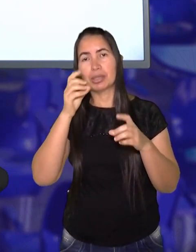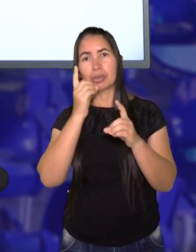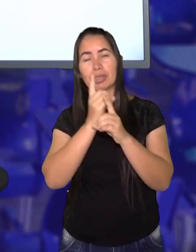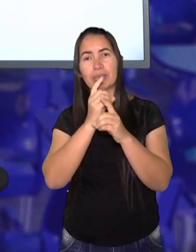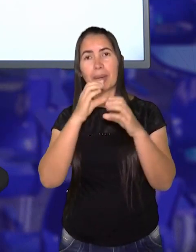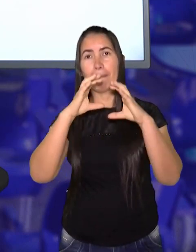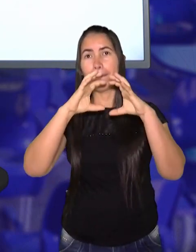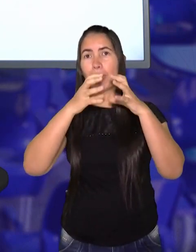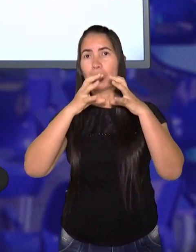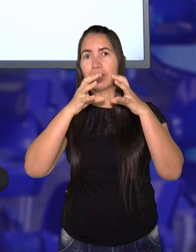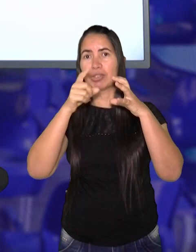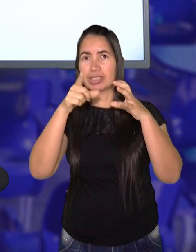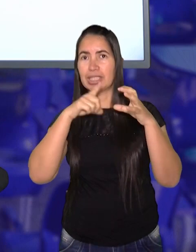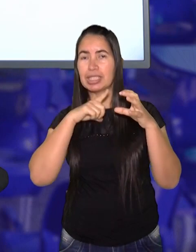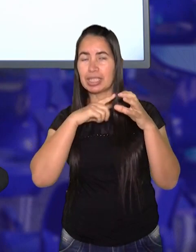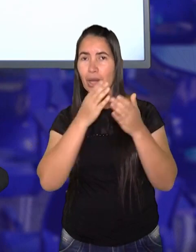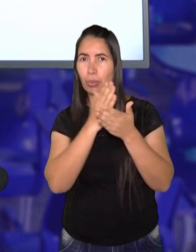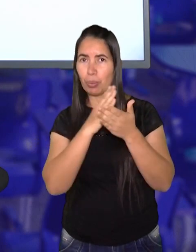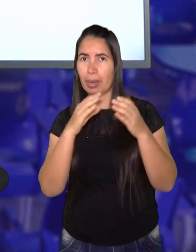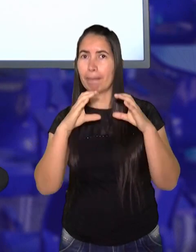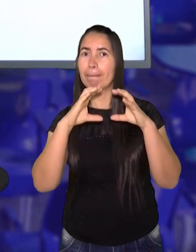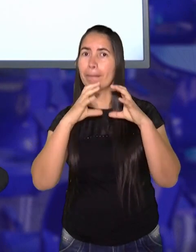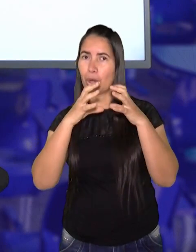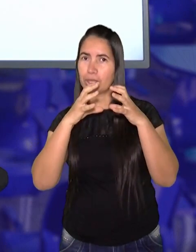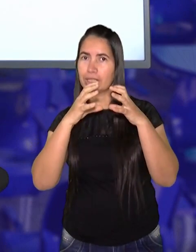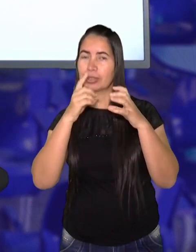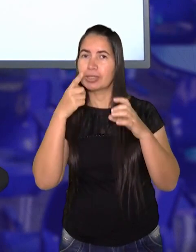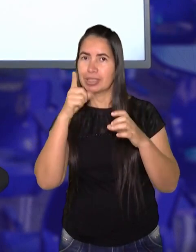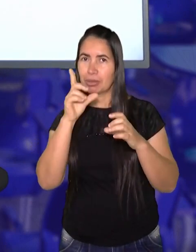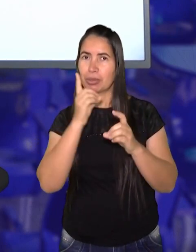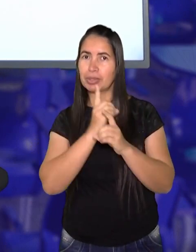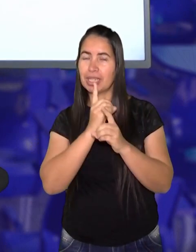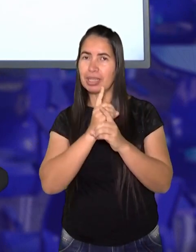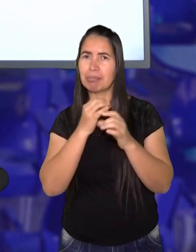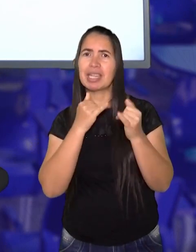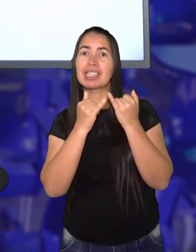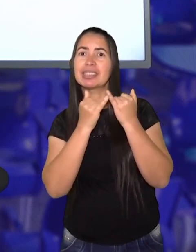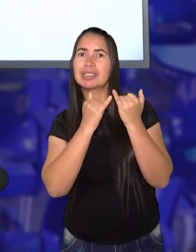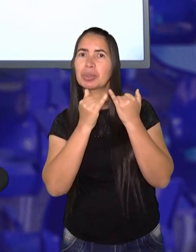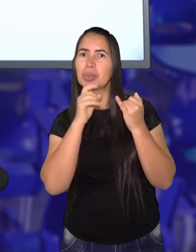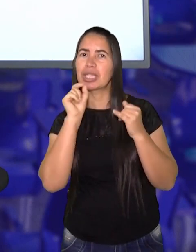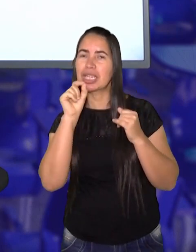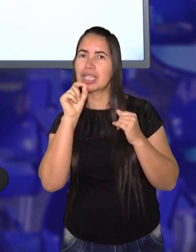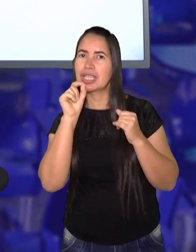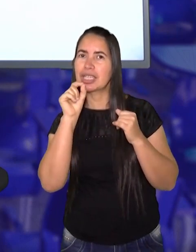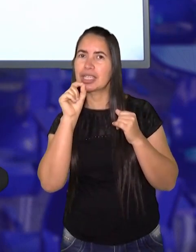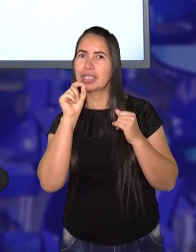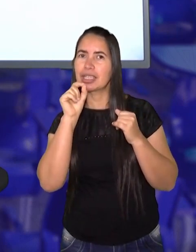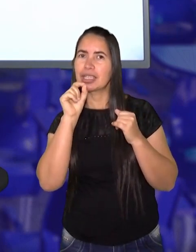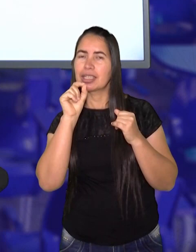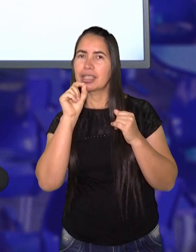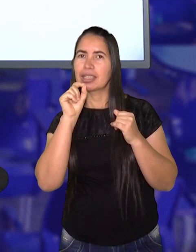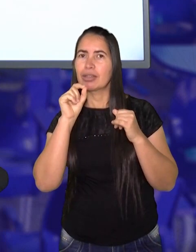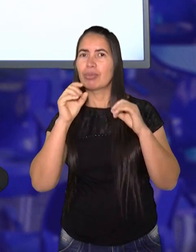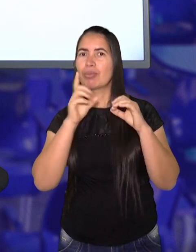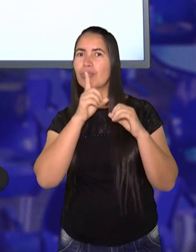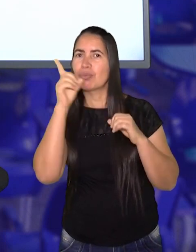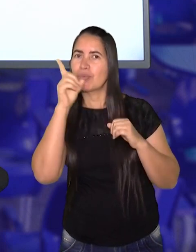Achei uma bola. Você tinha alguma bola aí em casa e conseguiu encontrar? Com o que ela se parece? Com a